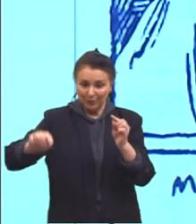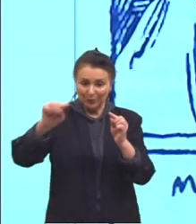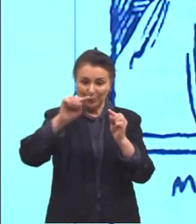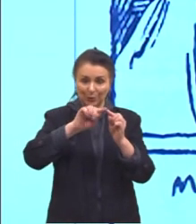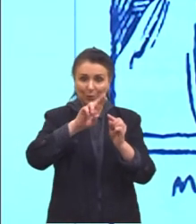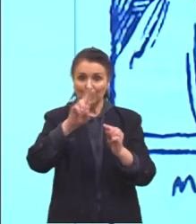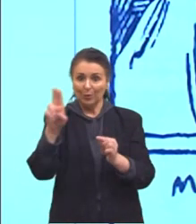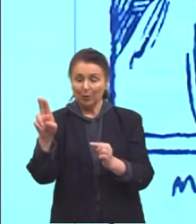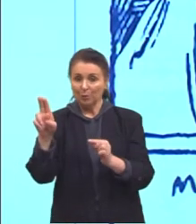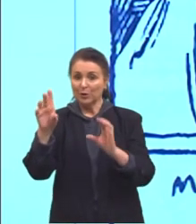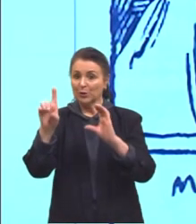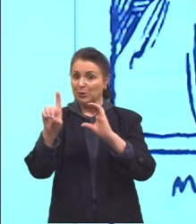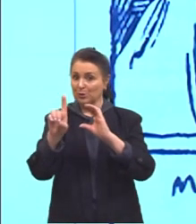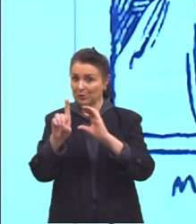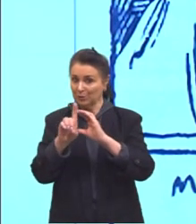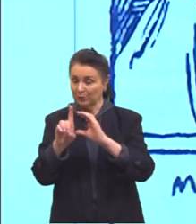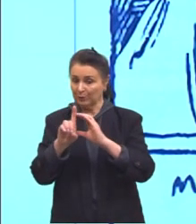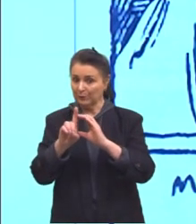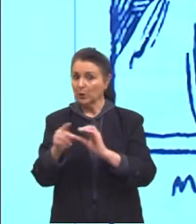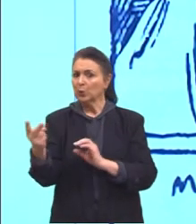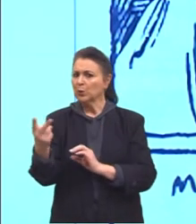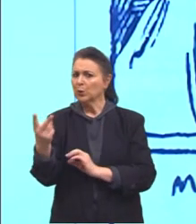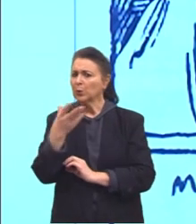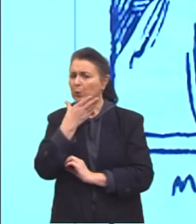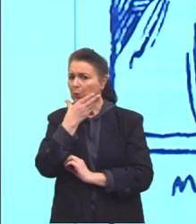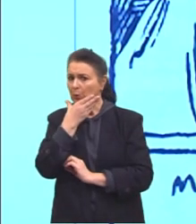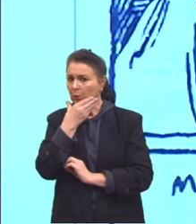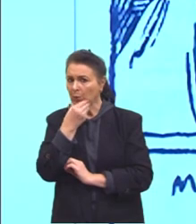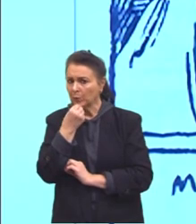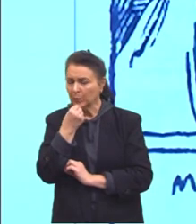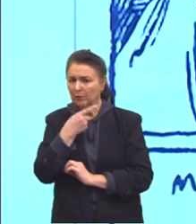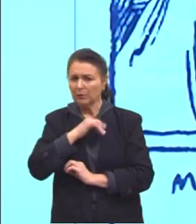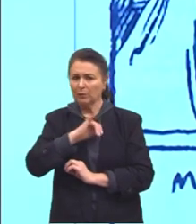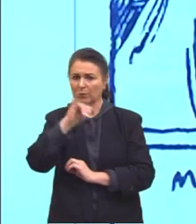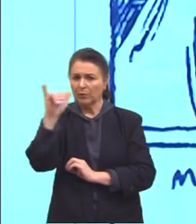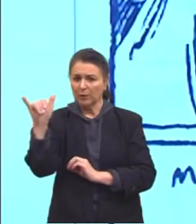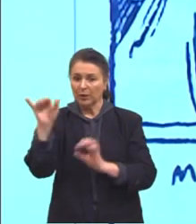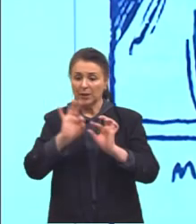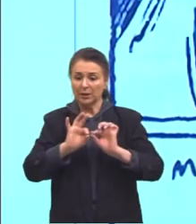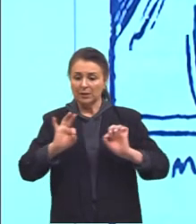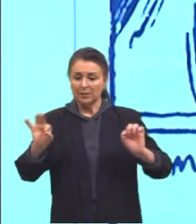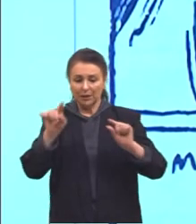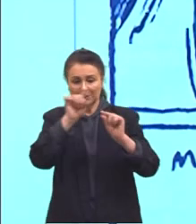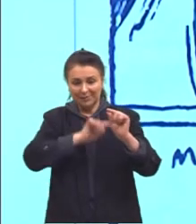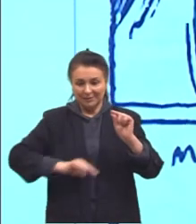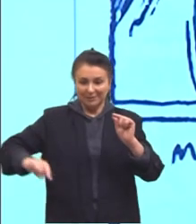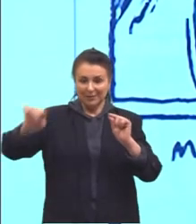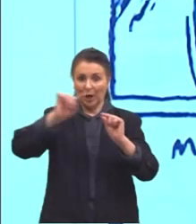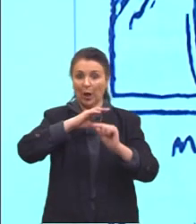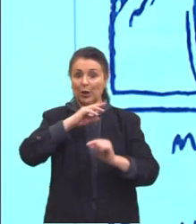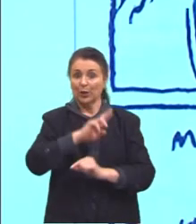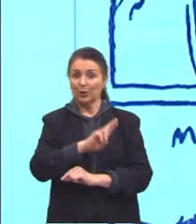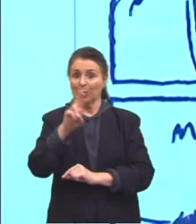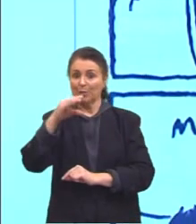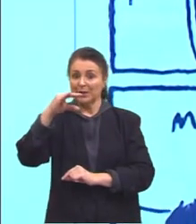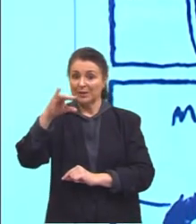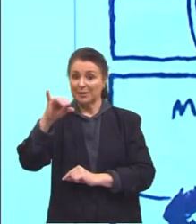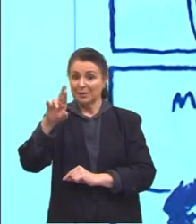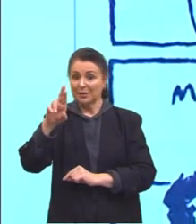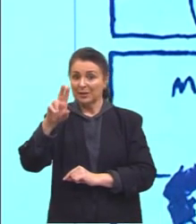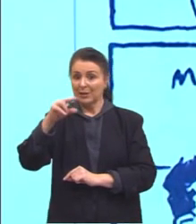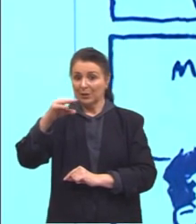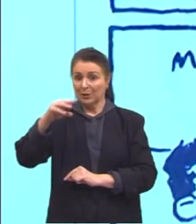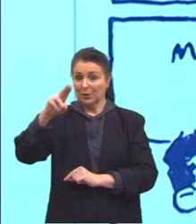O segundo homem diz, e a distância à volta do círculo, vamos chamá-la circunferência. O primeiro,